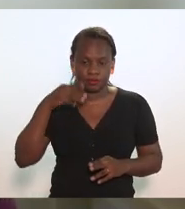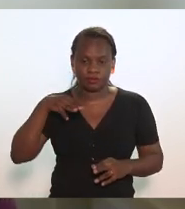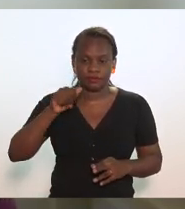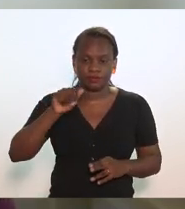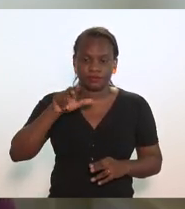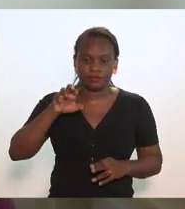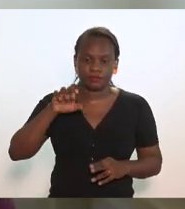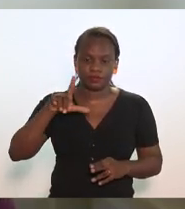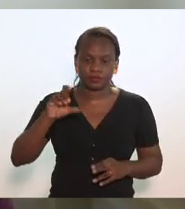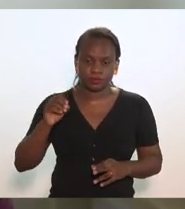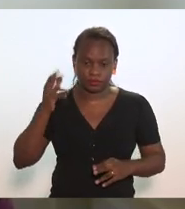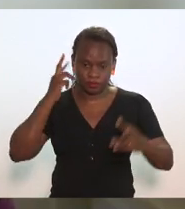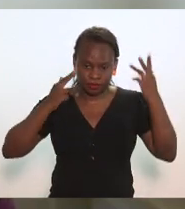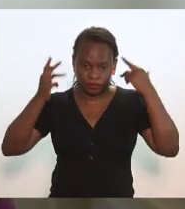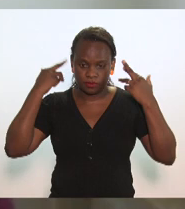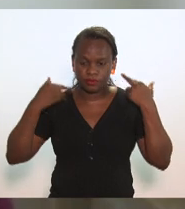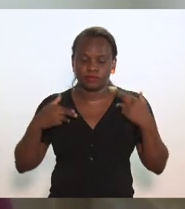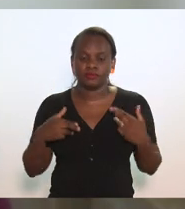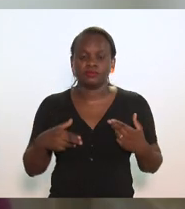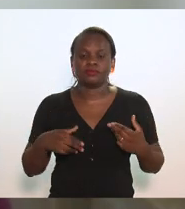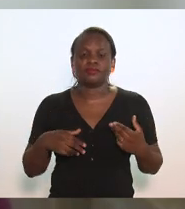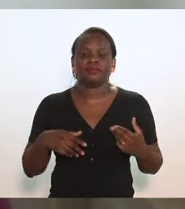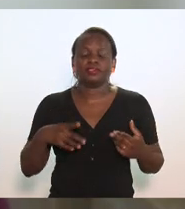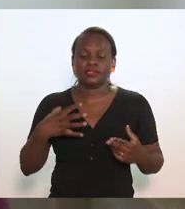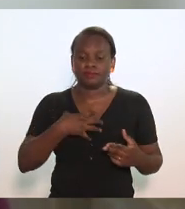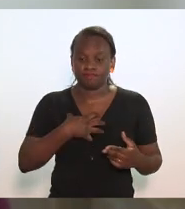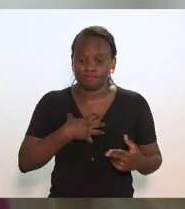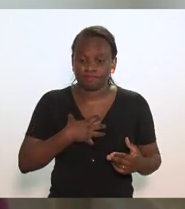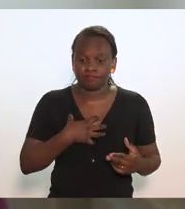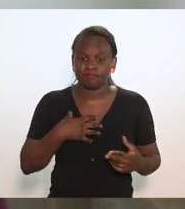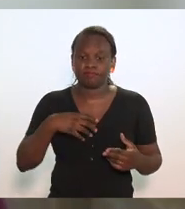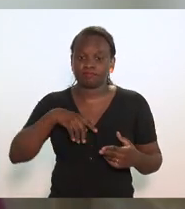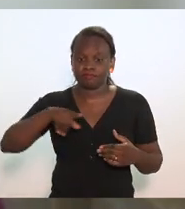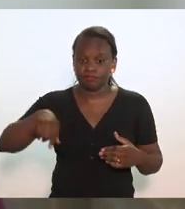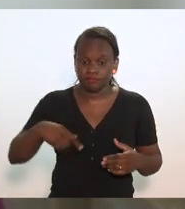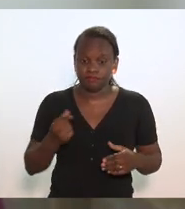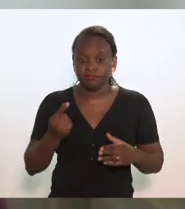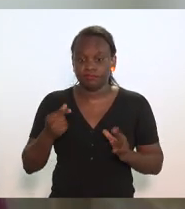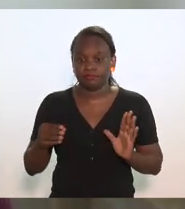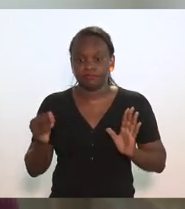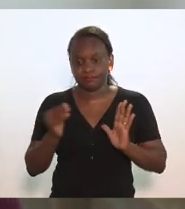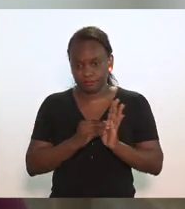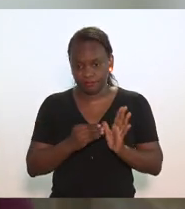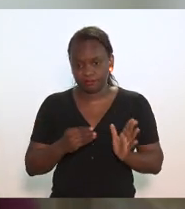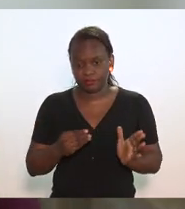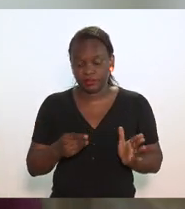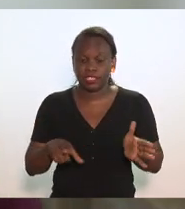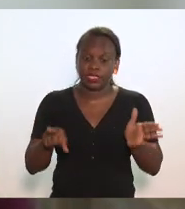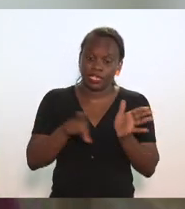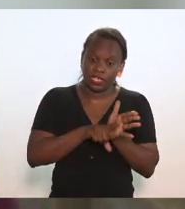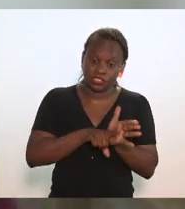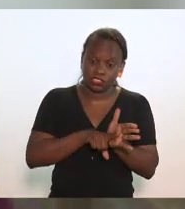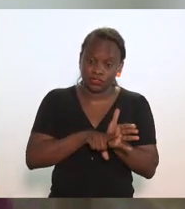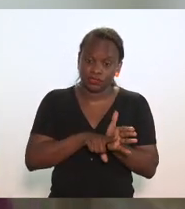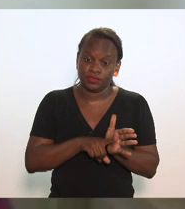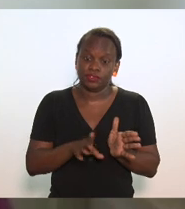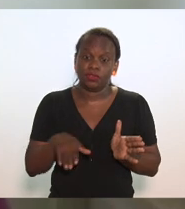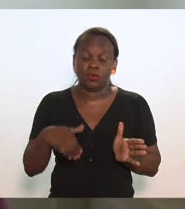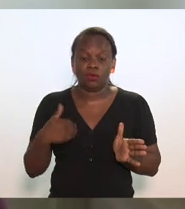Marcelo Cabelereiro, impacta a nossa receita, ou negativamente